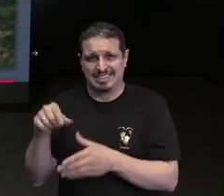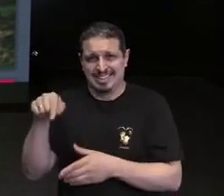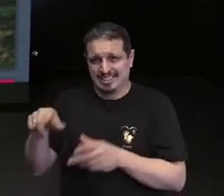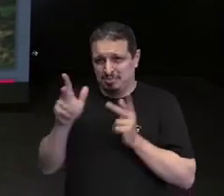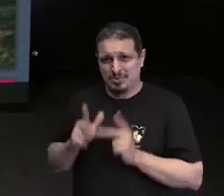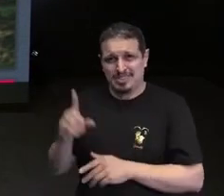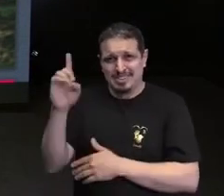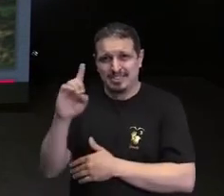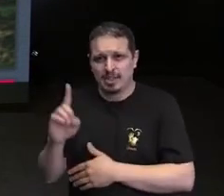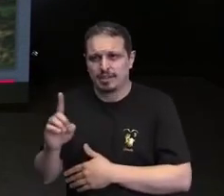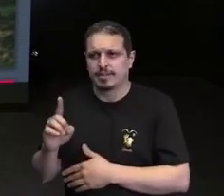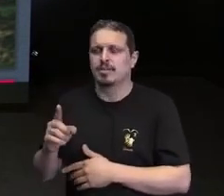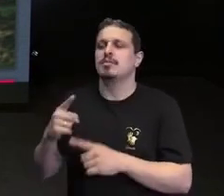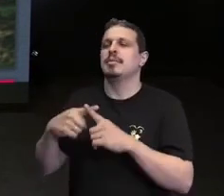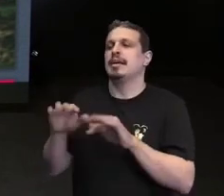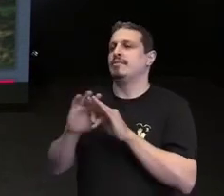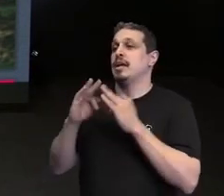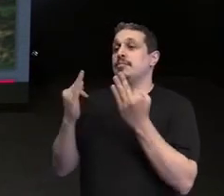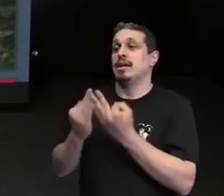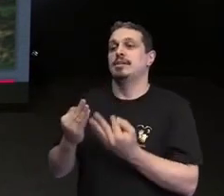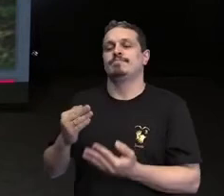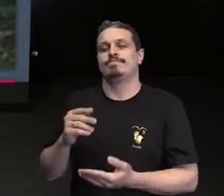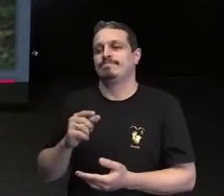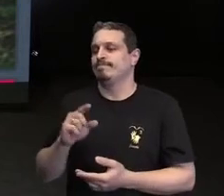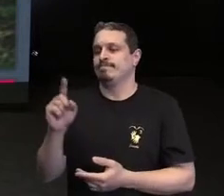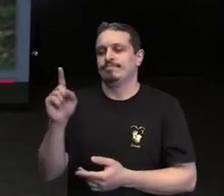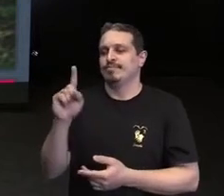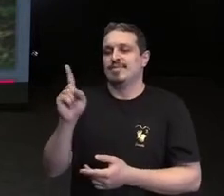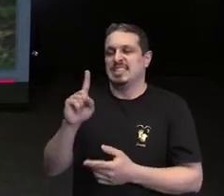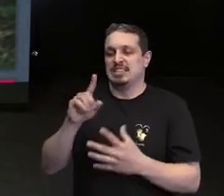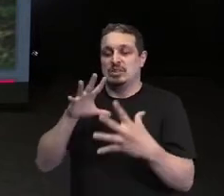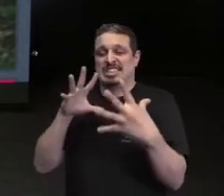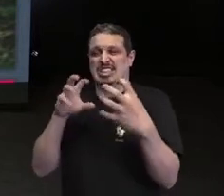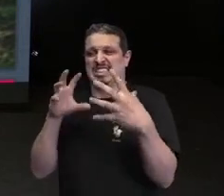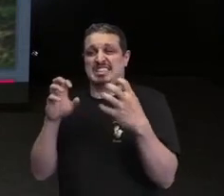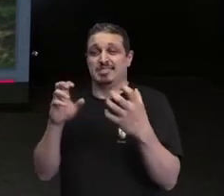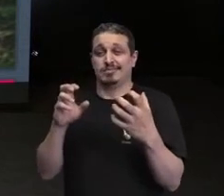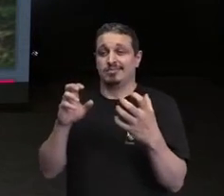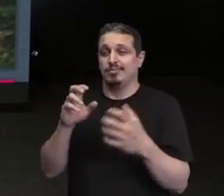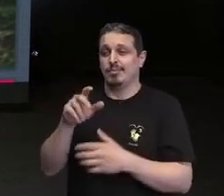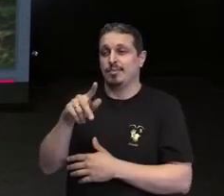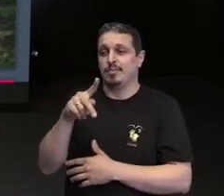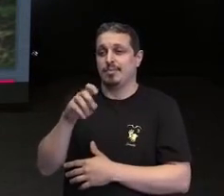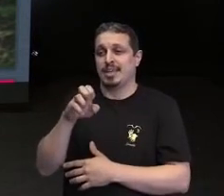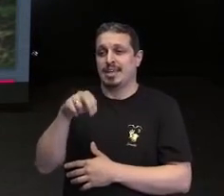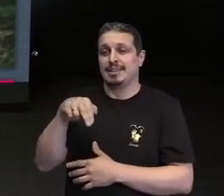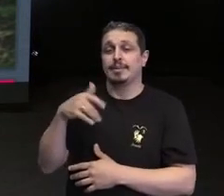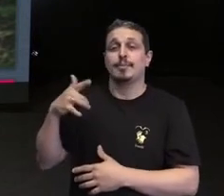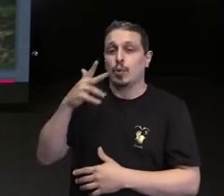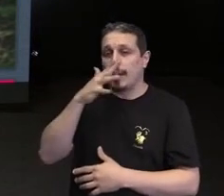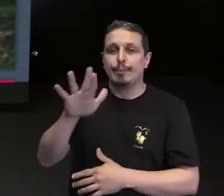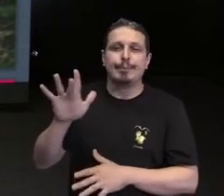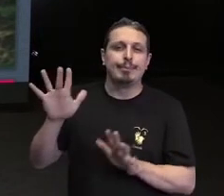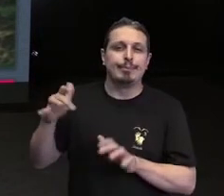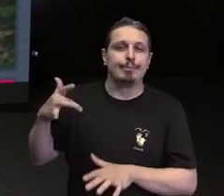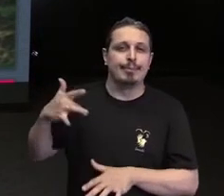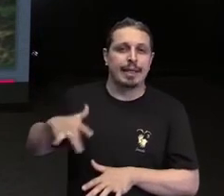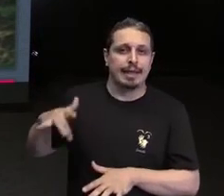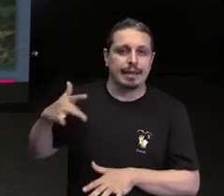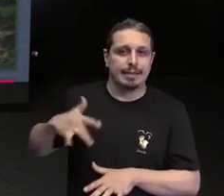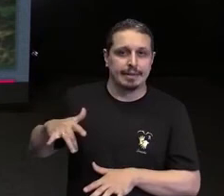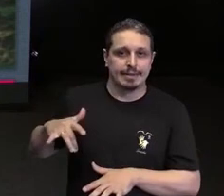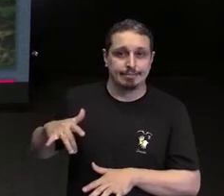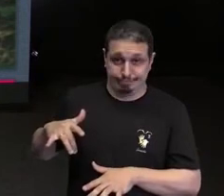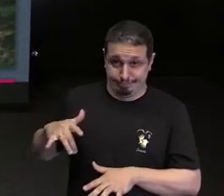pena não sintam raiva porque a raiva ela consome vocês, sintam pena desse indivíduo e é exatamente